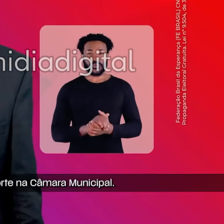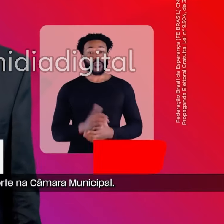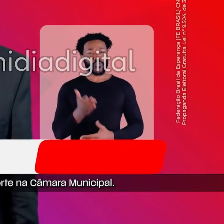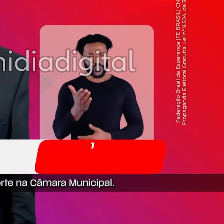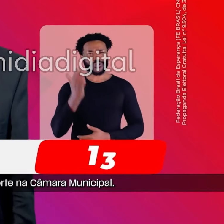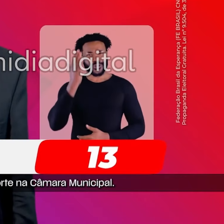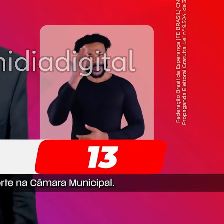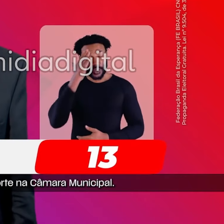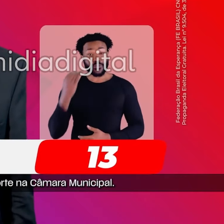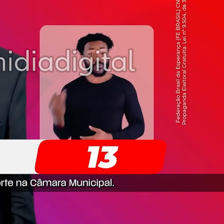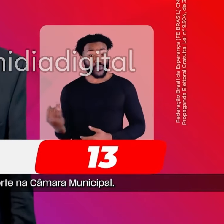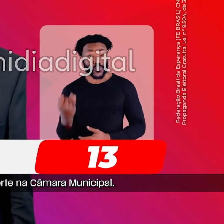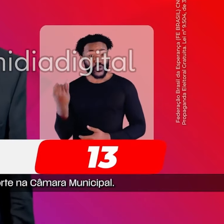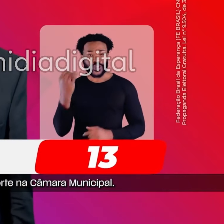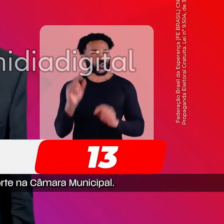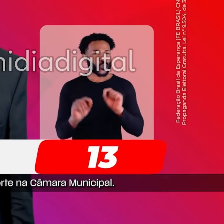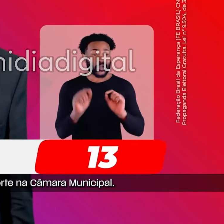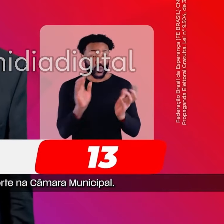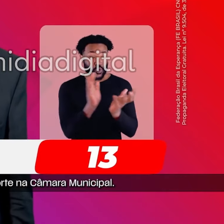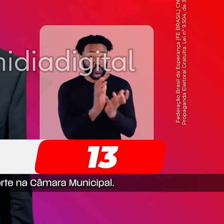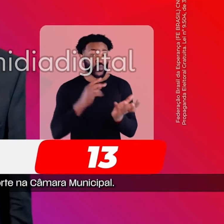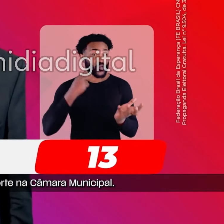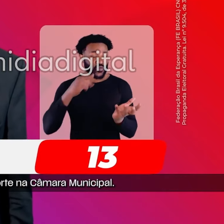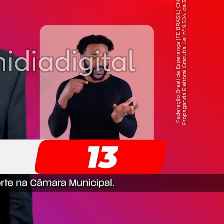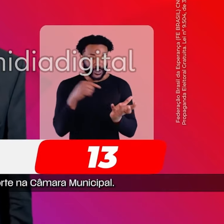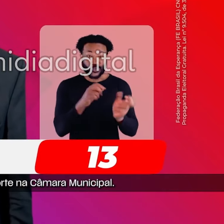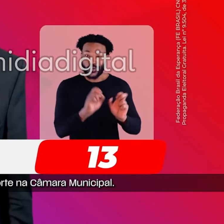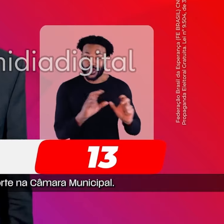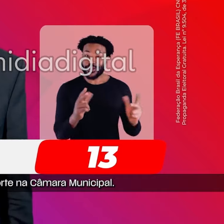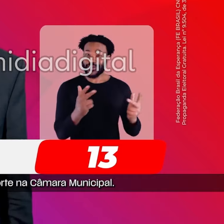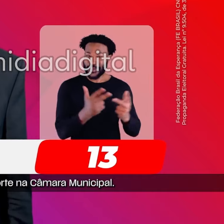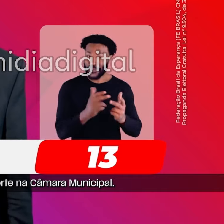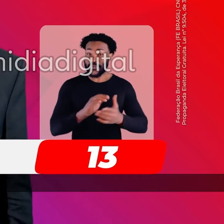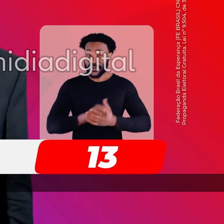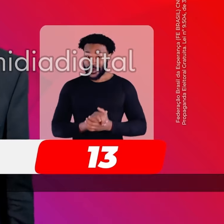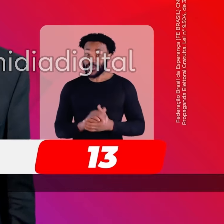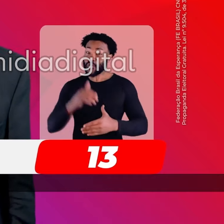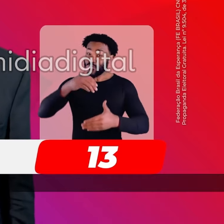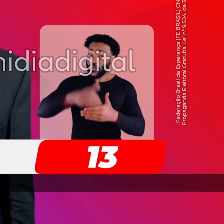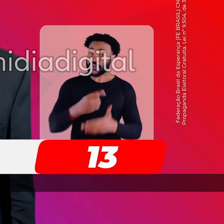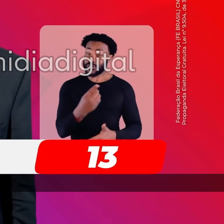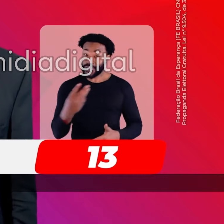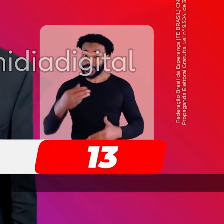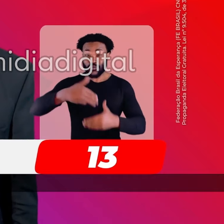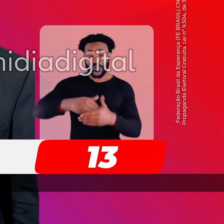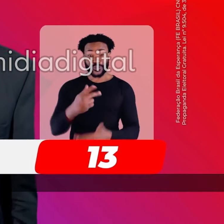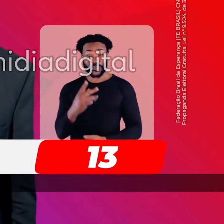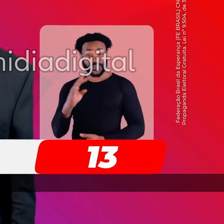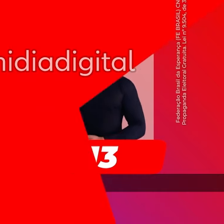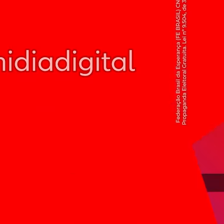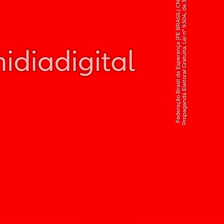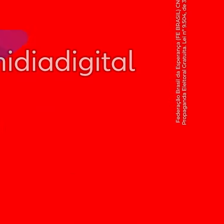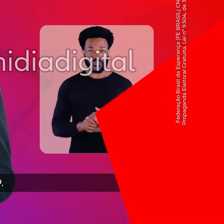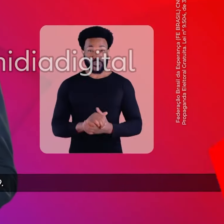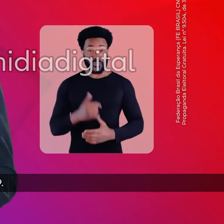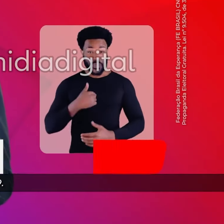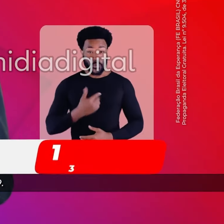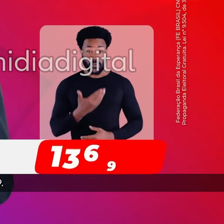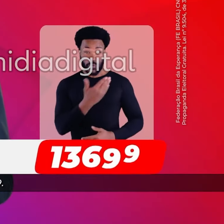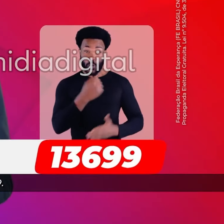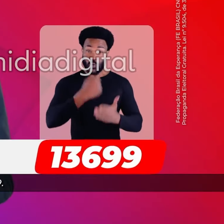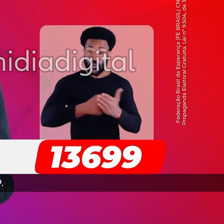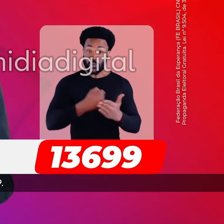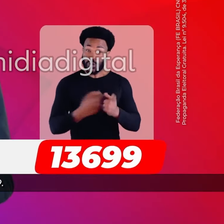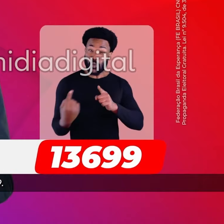Você sabe como é importante ter uma bancada forte na Câmara Municipal. Vote 13. Vote PT. Alessandro